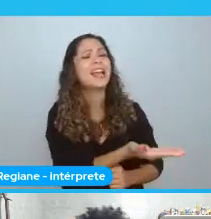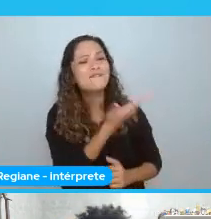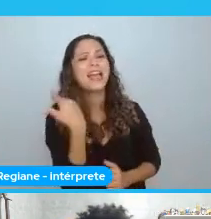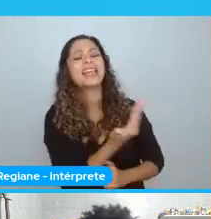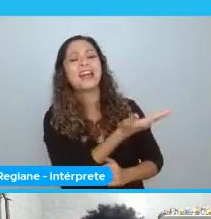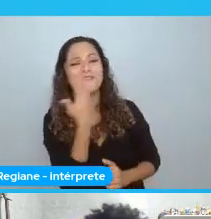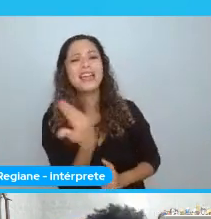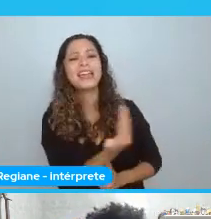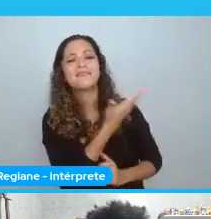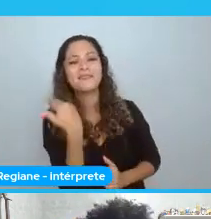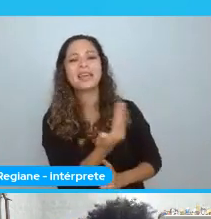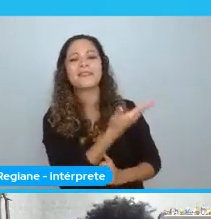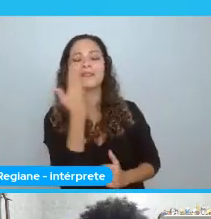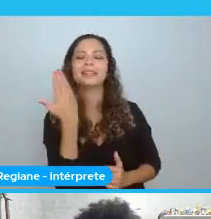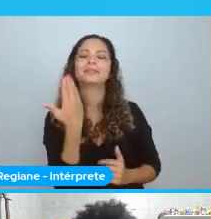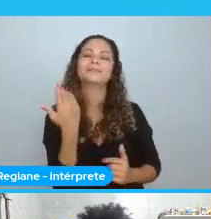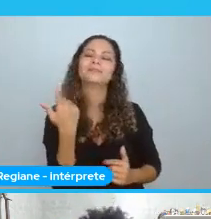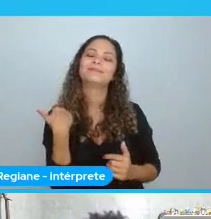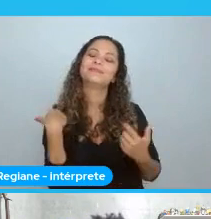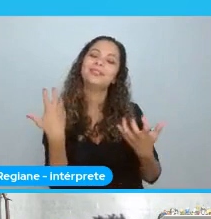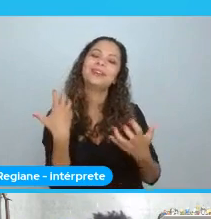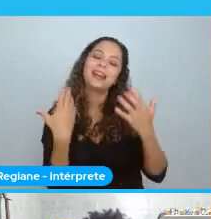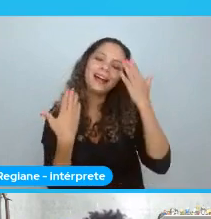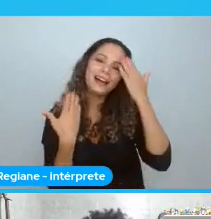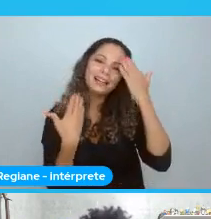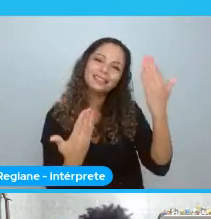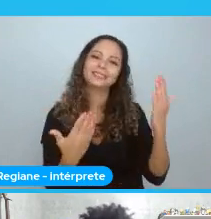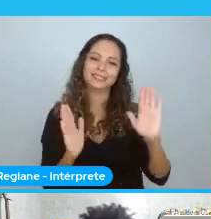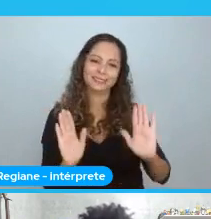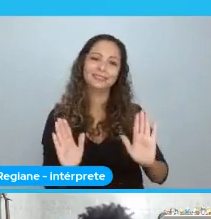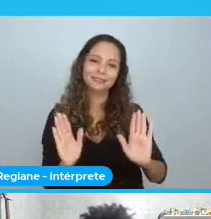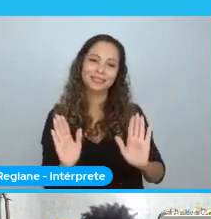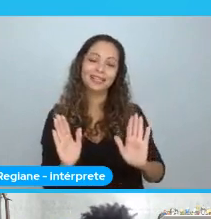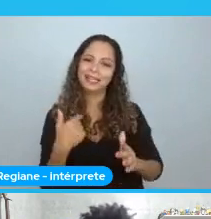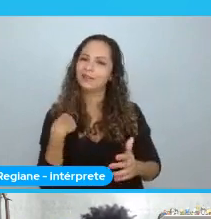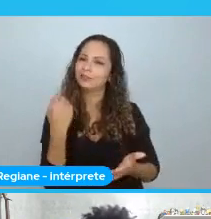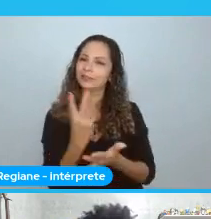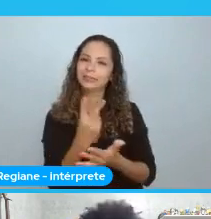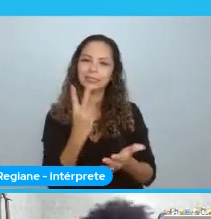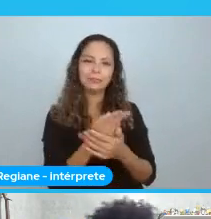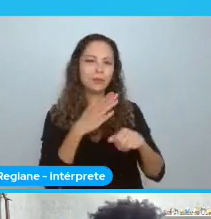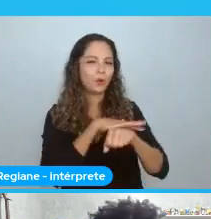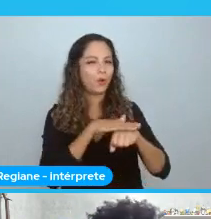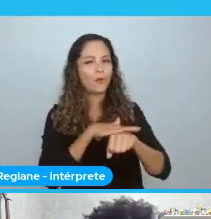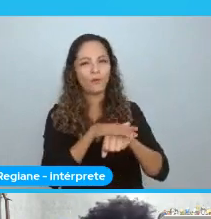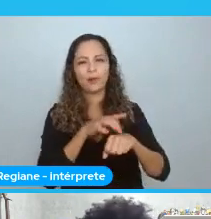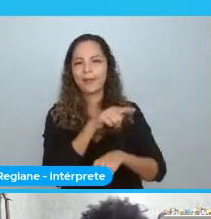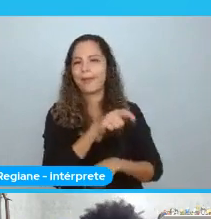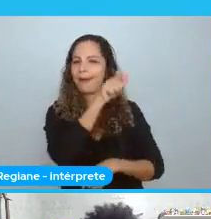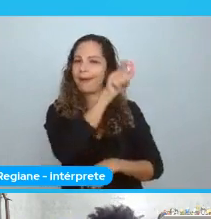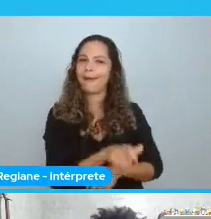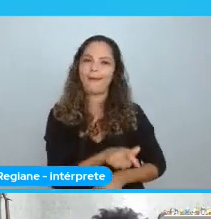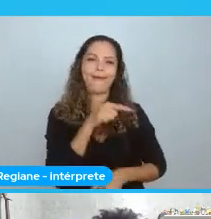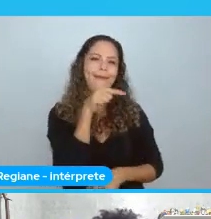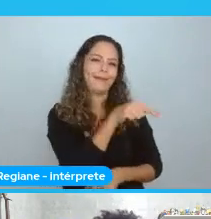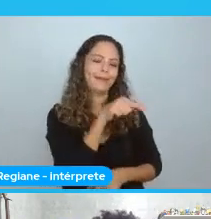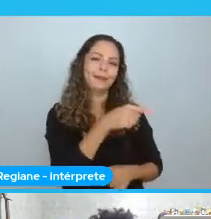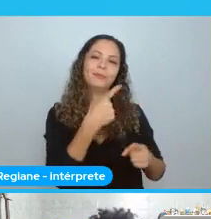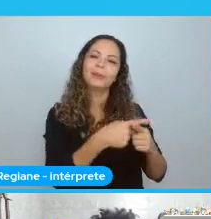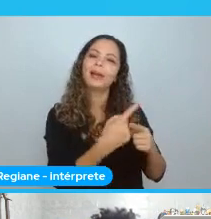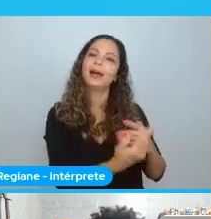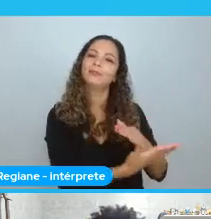E aí. queria super agradecer. Falei com ela. Eu sempre falo com ela. E ela foi uma peça muito importante. Para que eu chegasse naquele lugar.